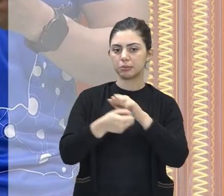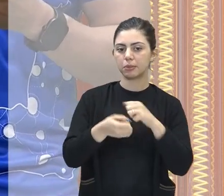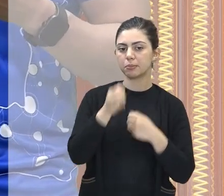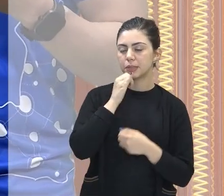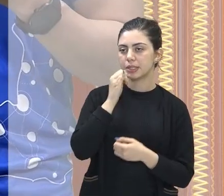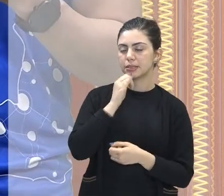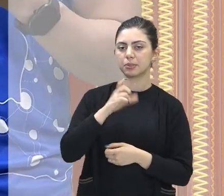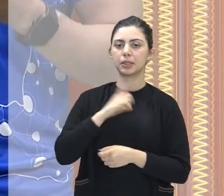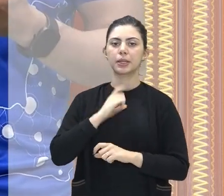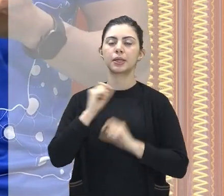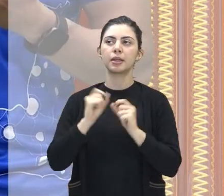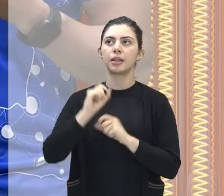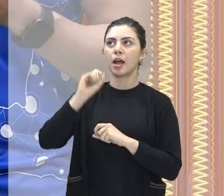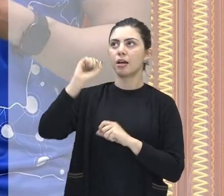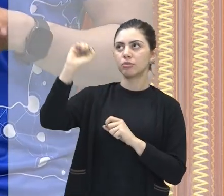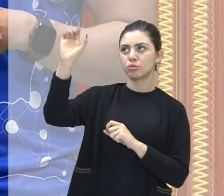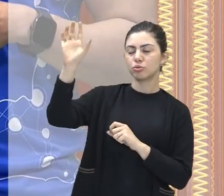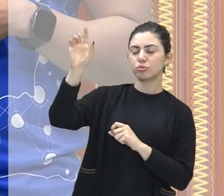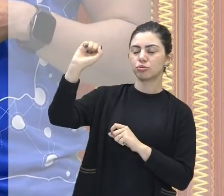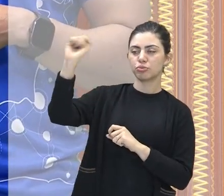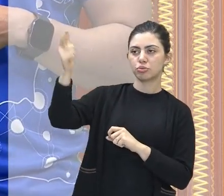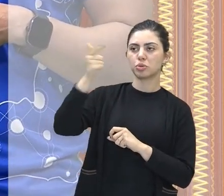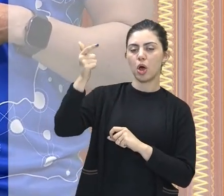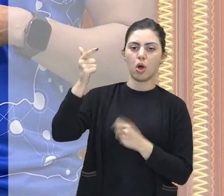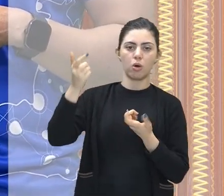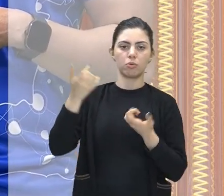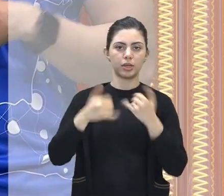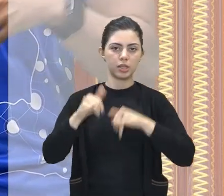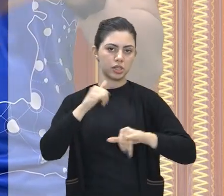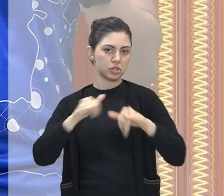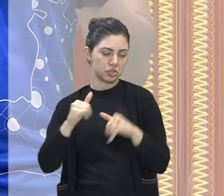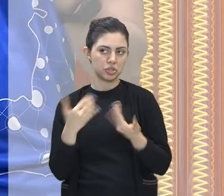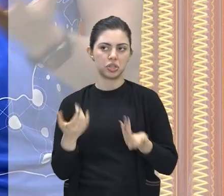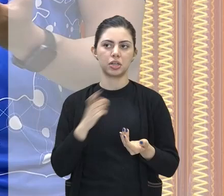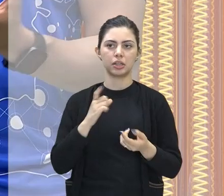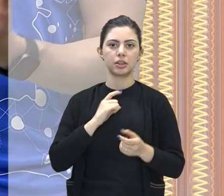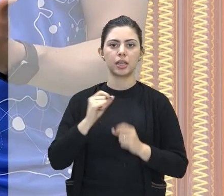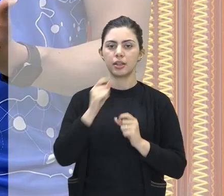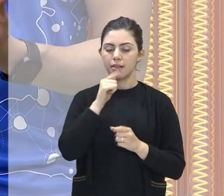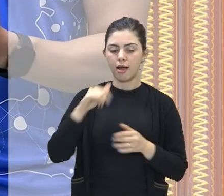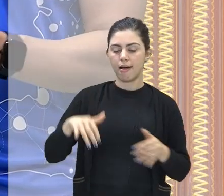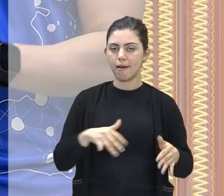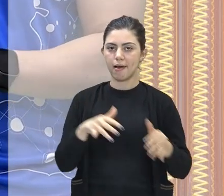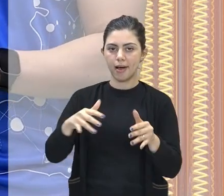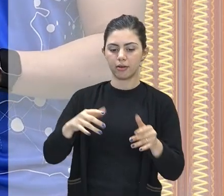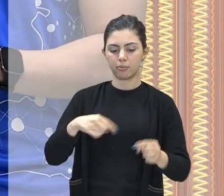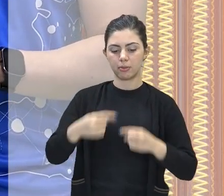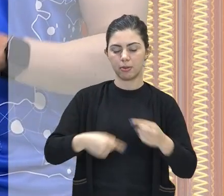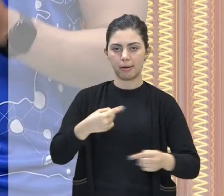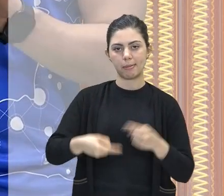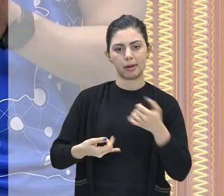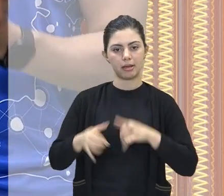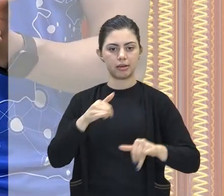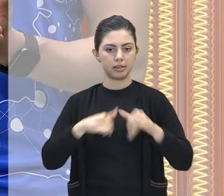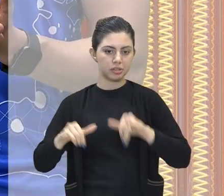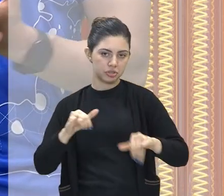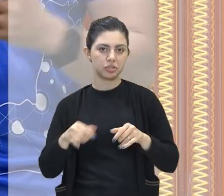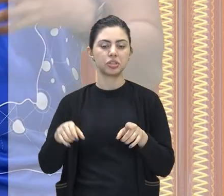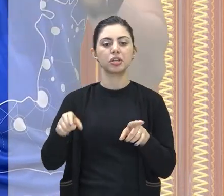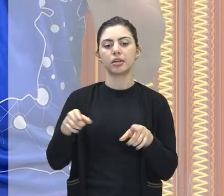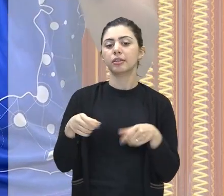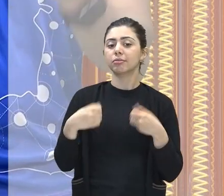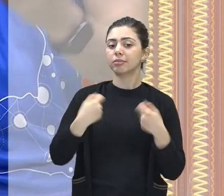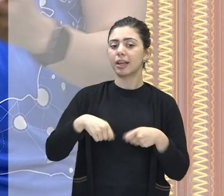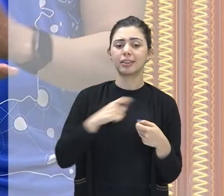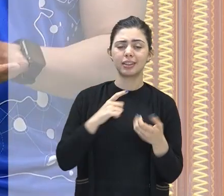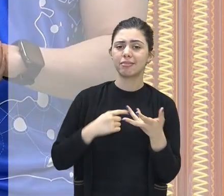a energia solar, a energia eólica e também a biomassa, certo? Então nós temos um potencial grande para a geração de energia limpa, o